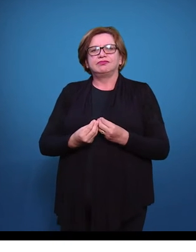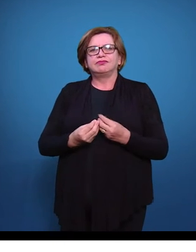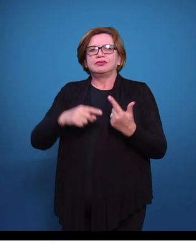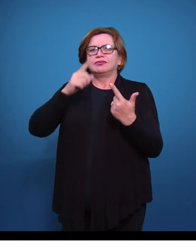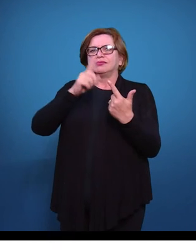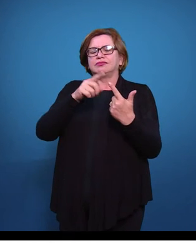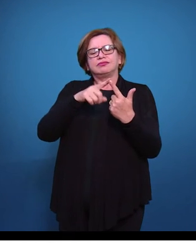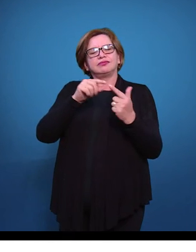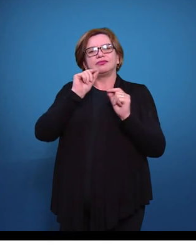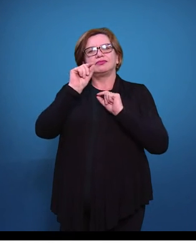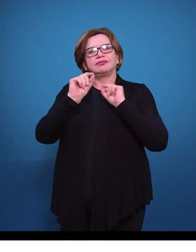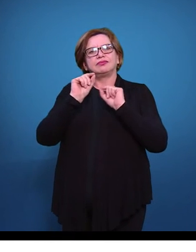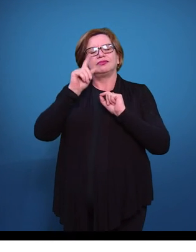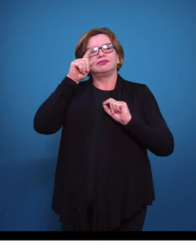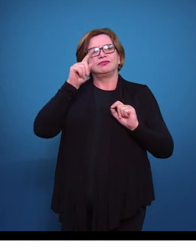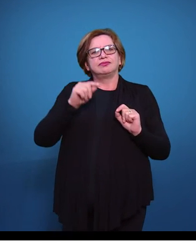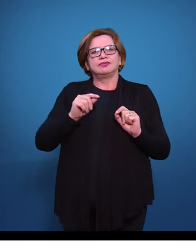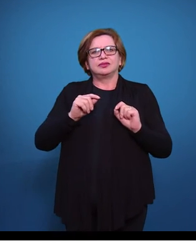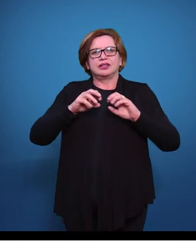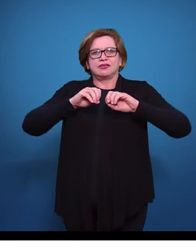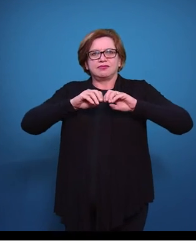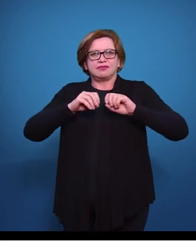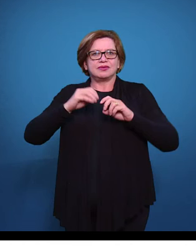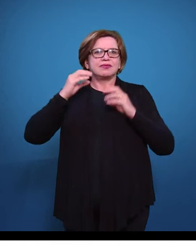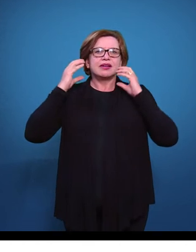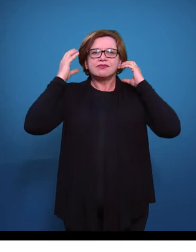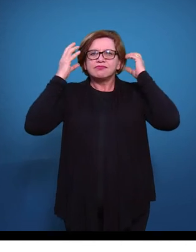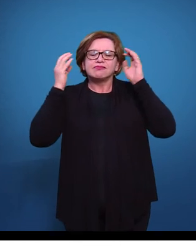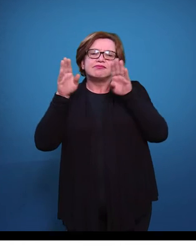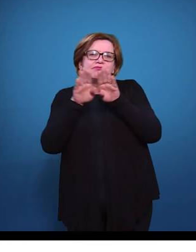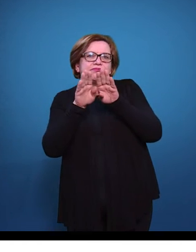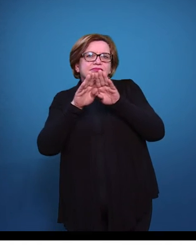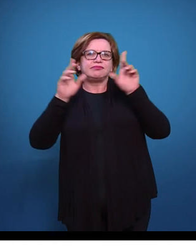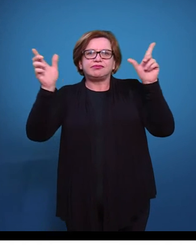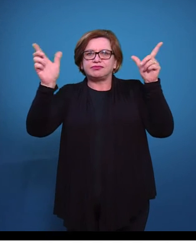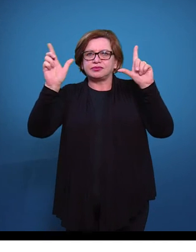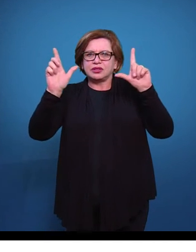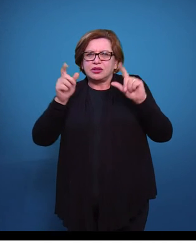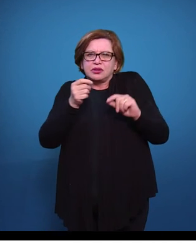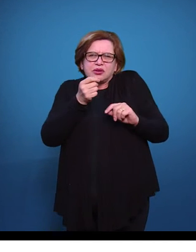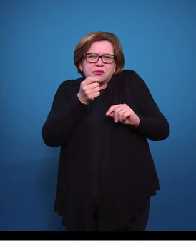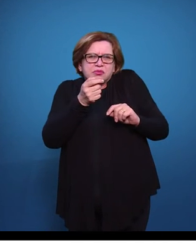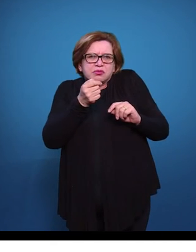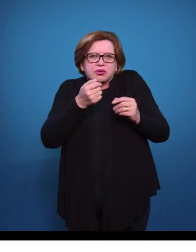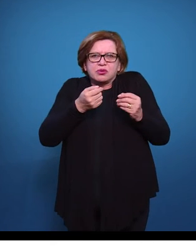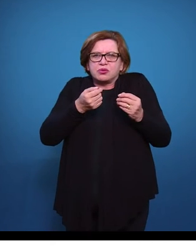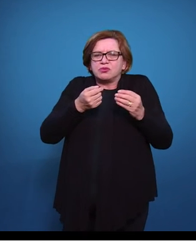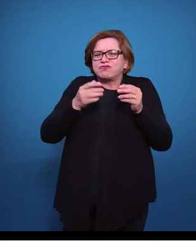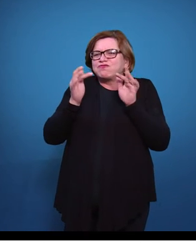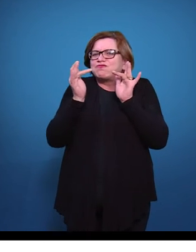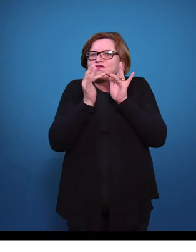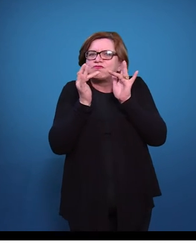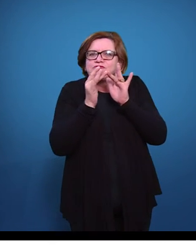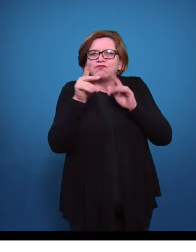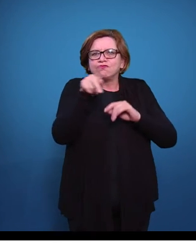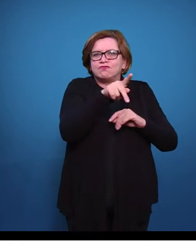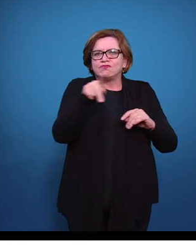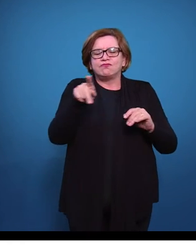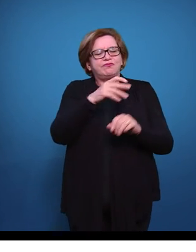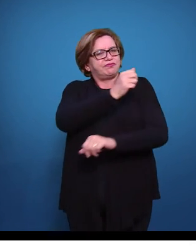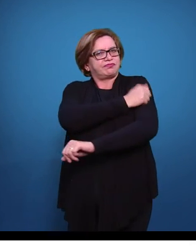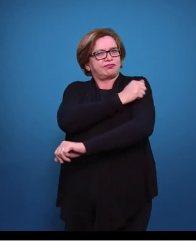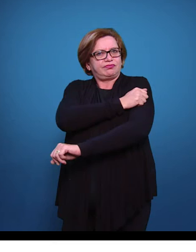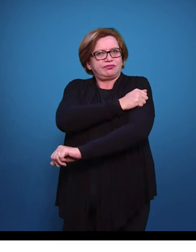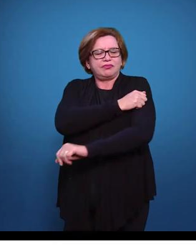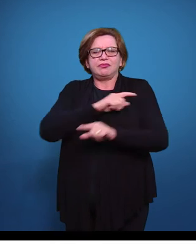A segunda geração, de transmissão por rádio e televisão, teve pouca ou nenhuma interação de professores com os alunos,